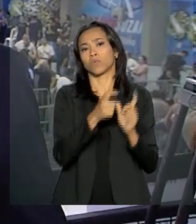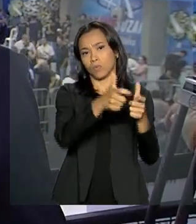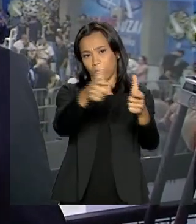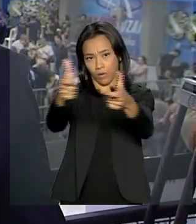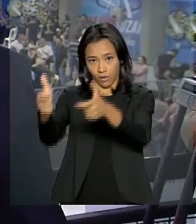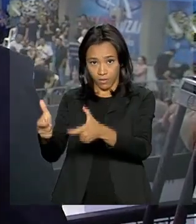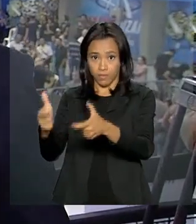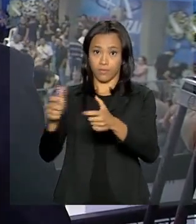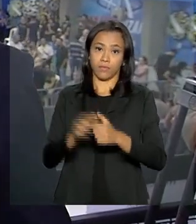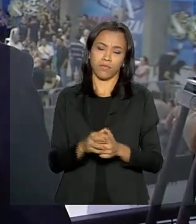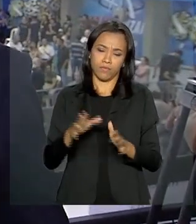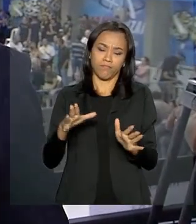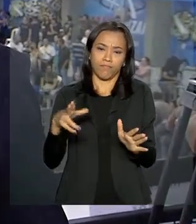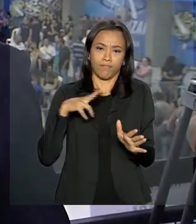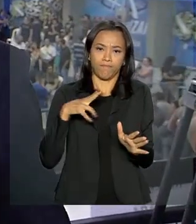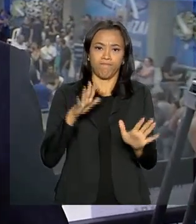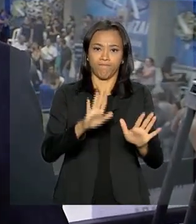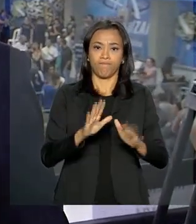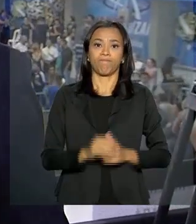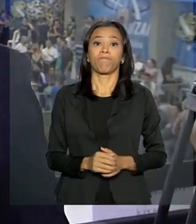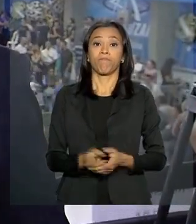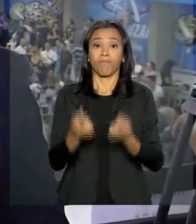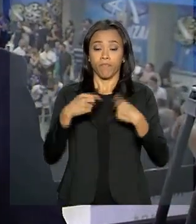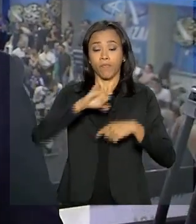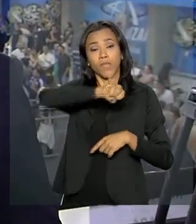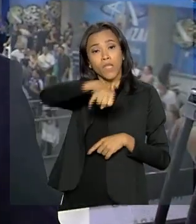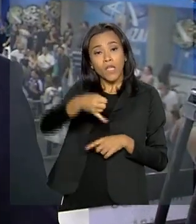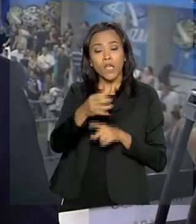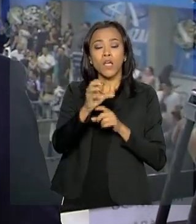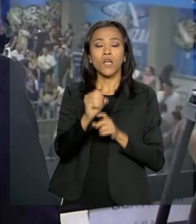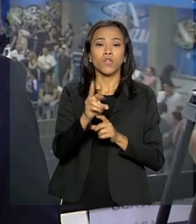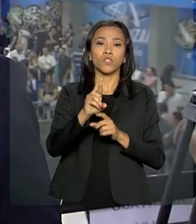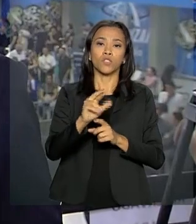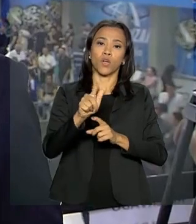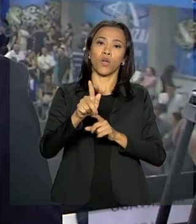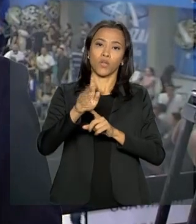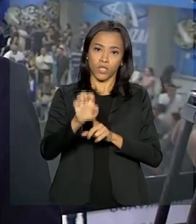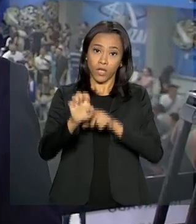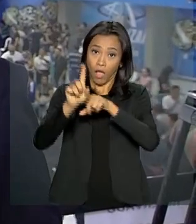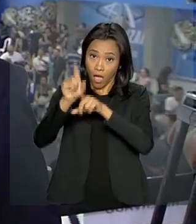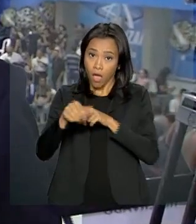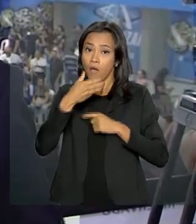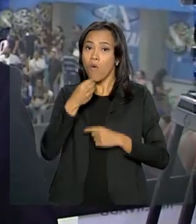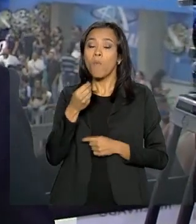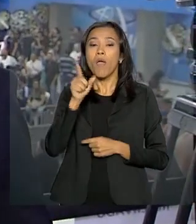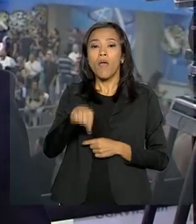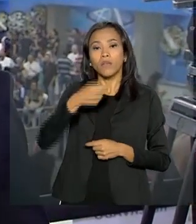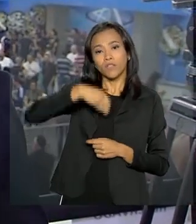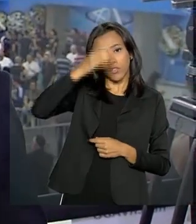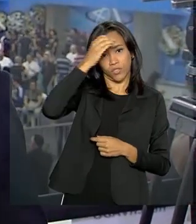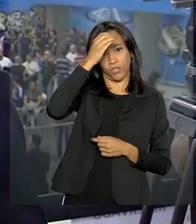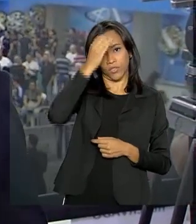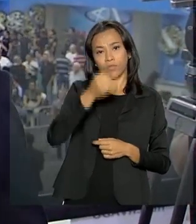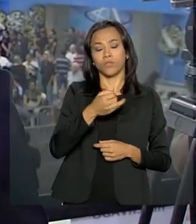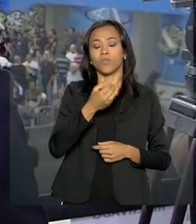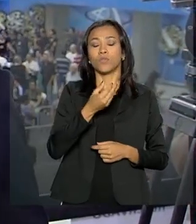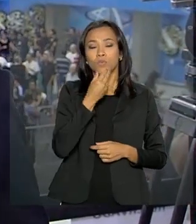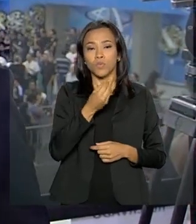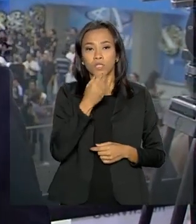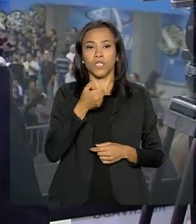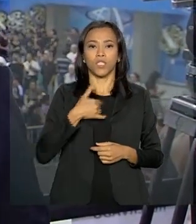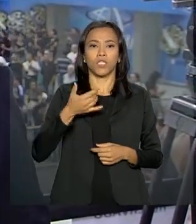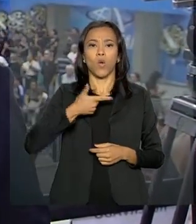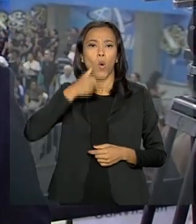mais reservados. Jorge é tio de Guilherme, que é um dos autores do atentado